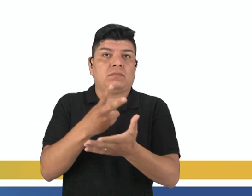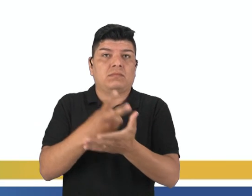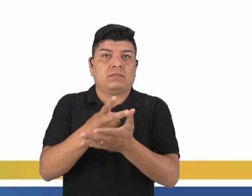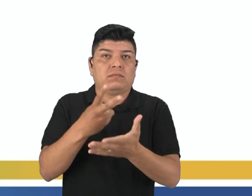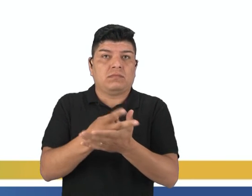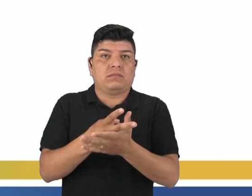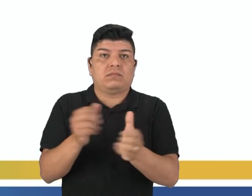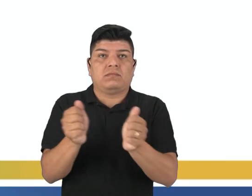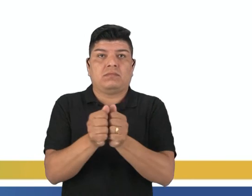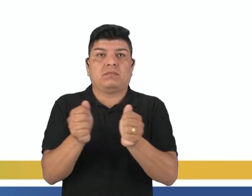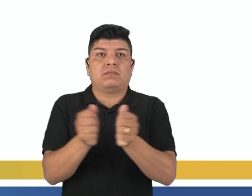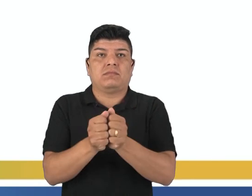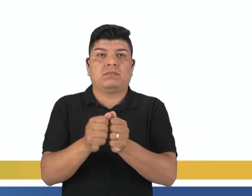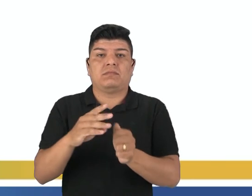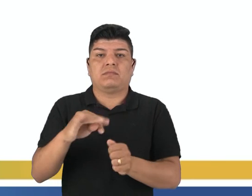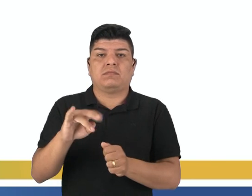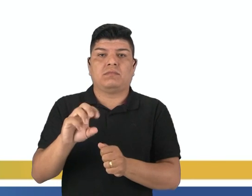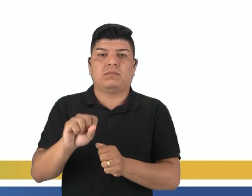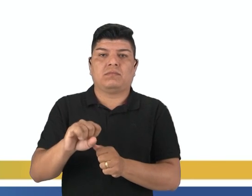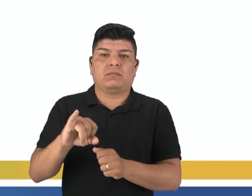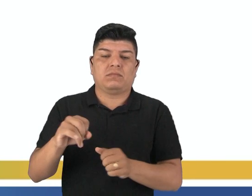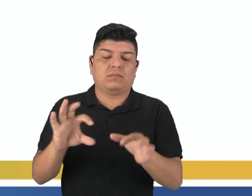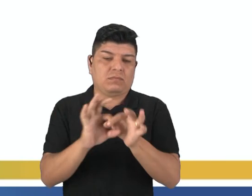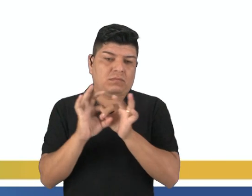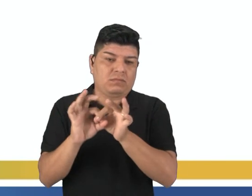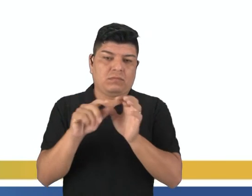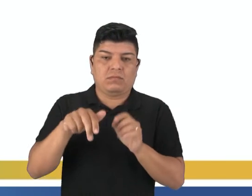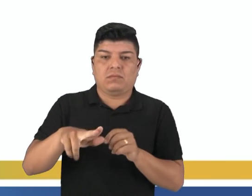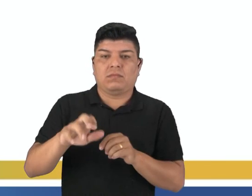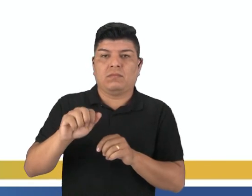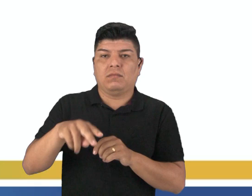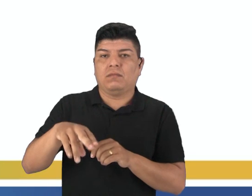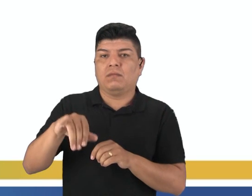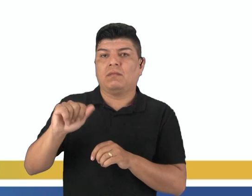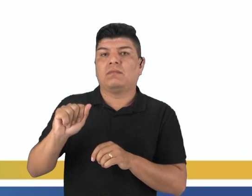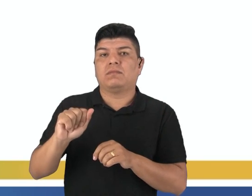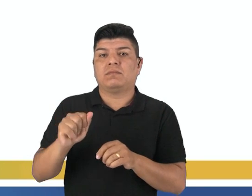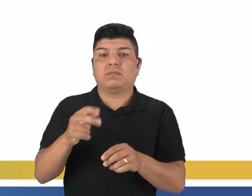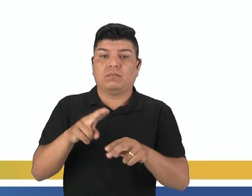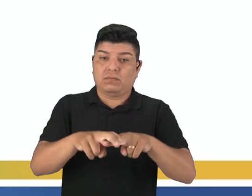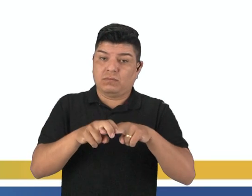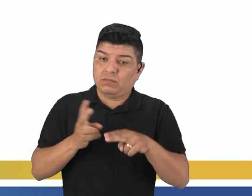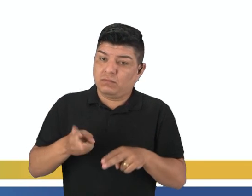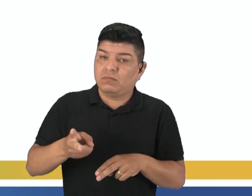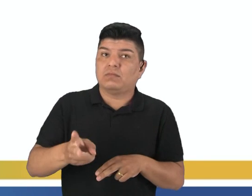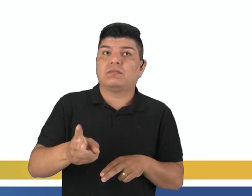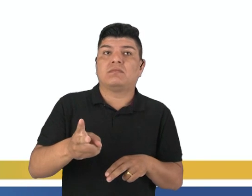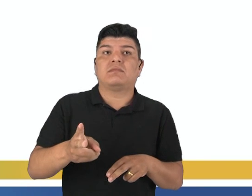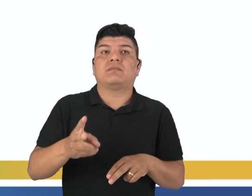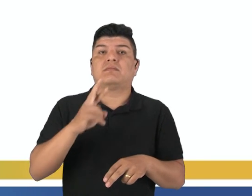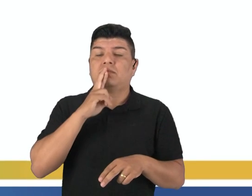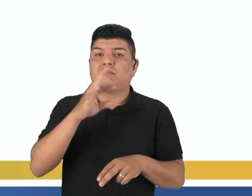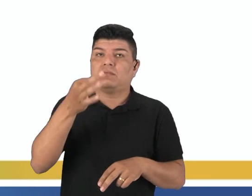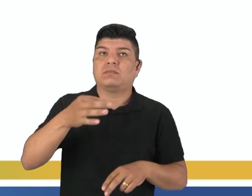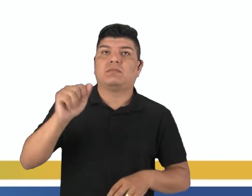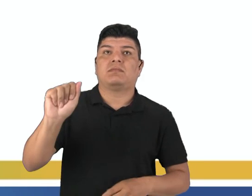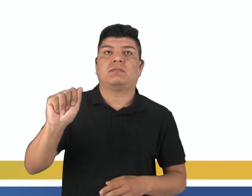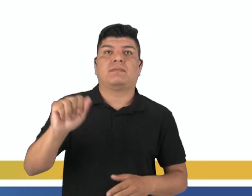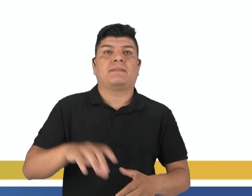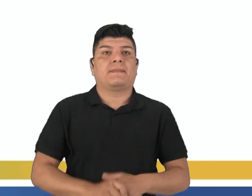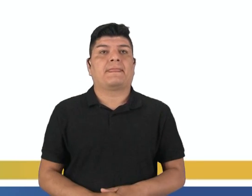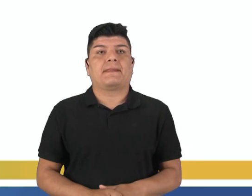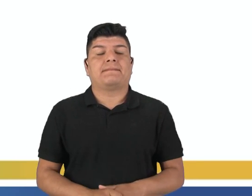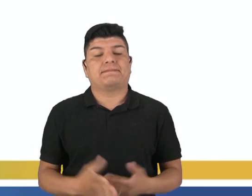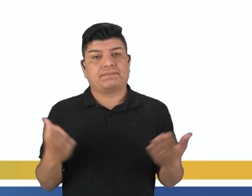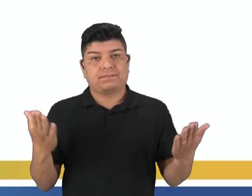une à timina e que a citosina sempre irá se unir à guanina. Sendo assim, a sequência correta é a letra A. Bom,